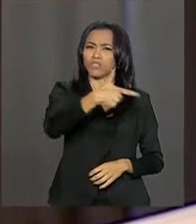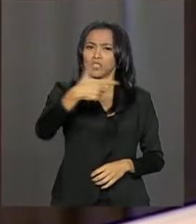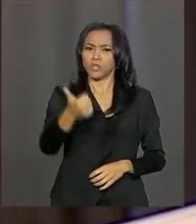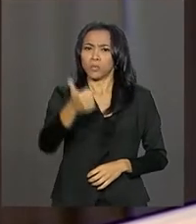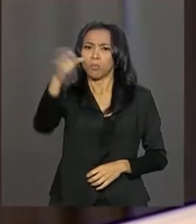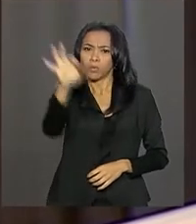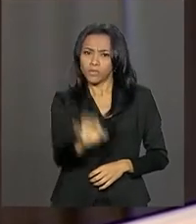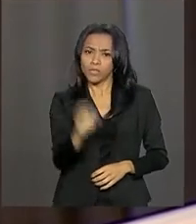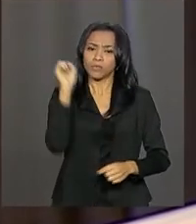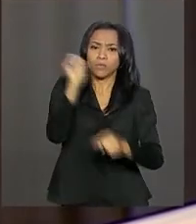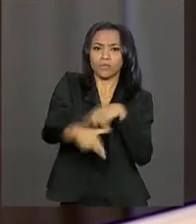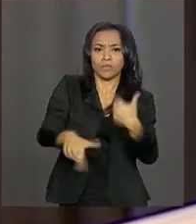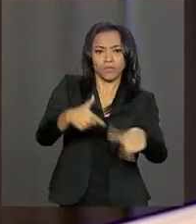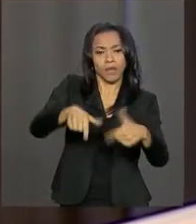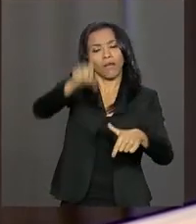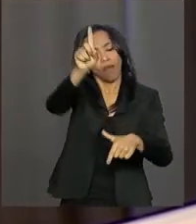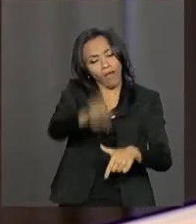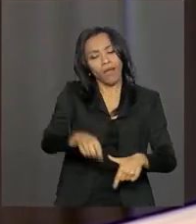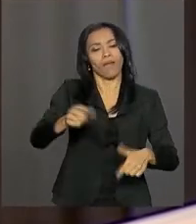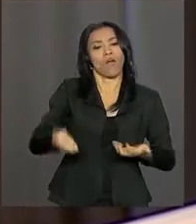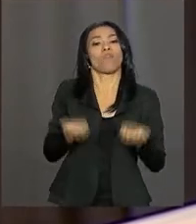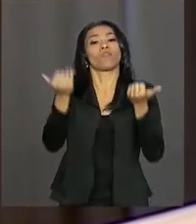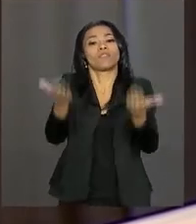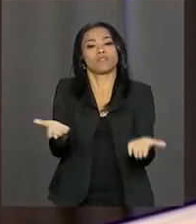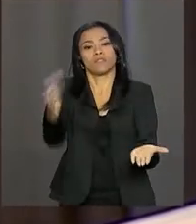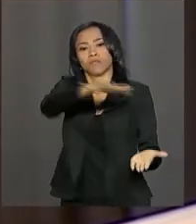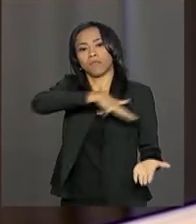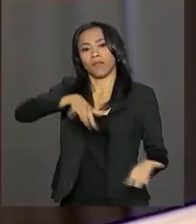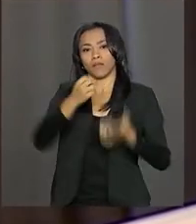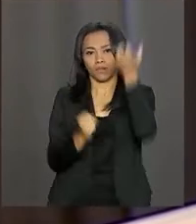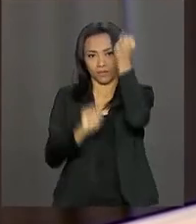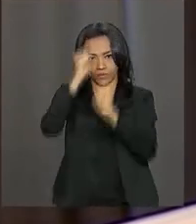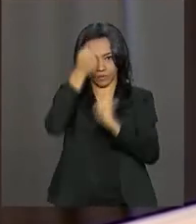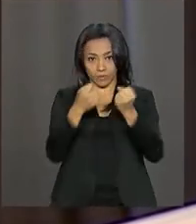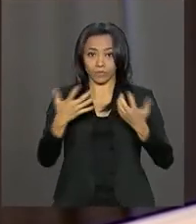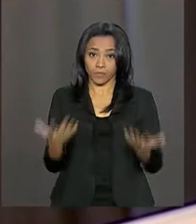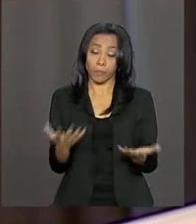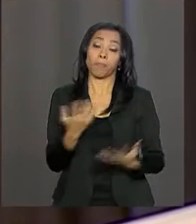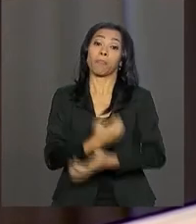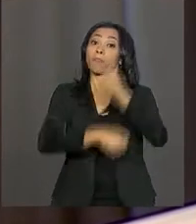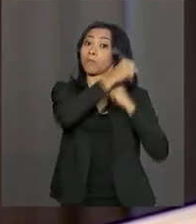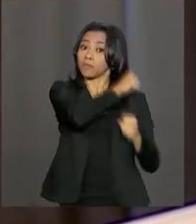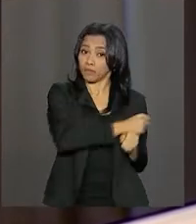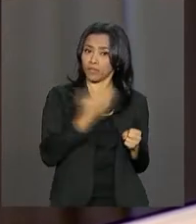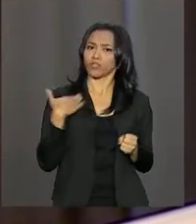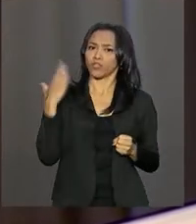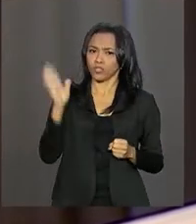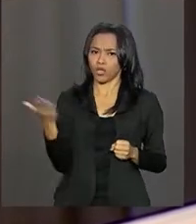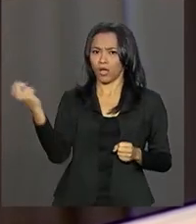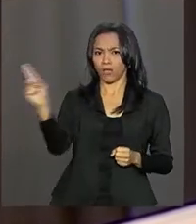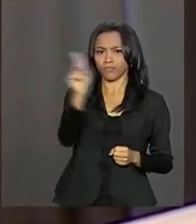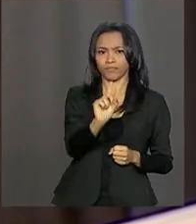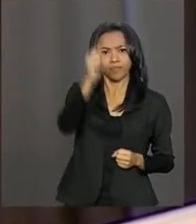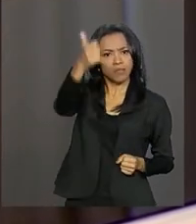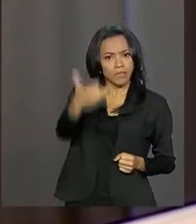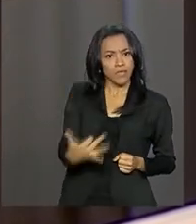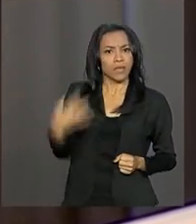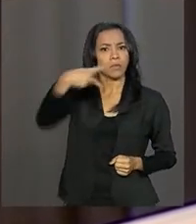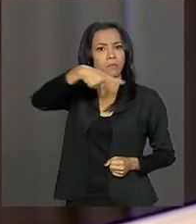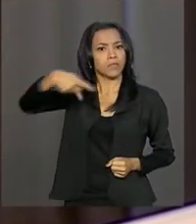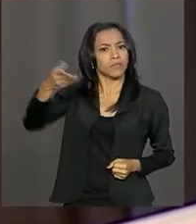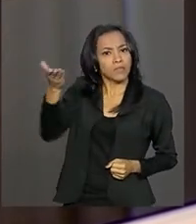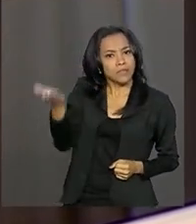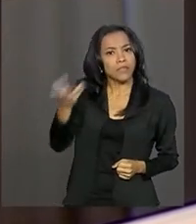empregos são oferecidos por nossa indústria. No ano passado, como aqui bem colocado pelo presidente Robson,